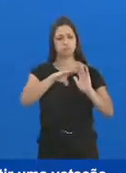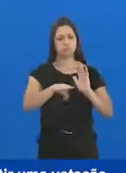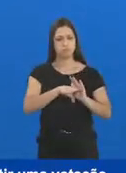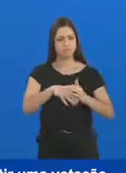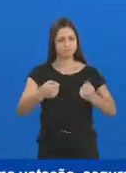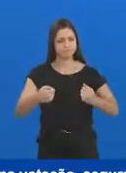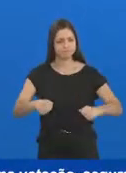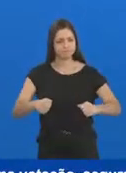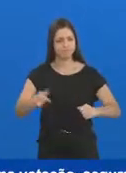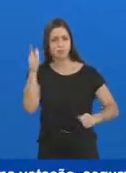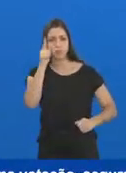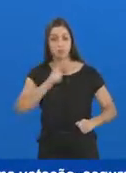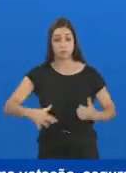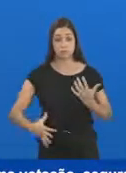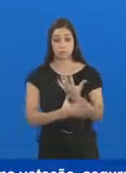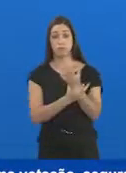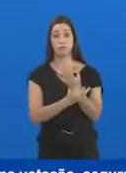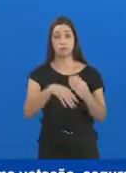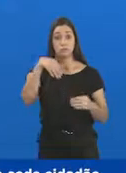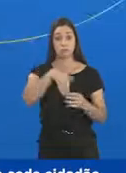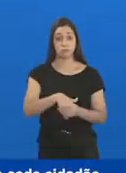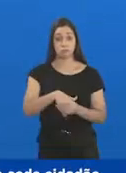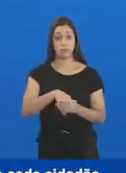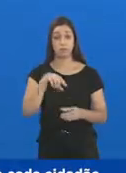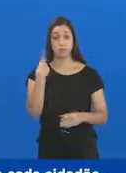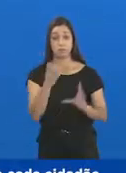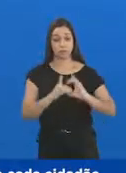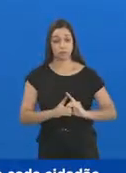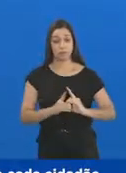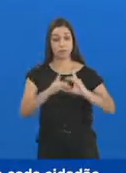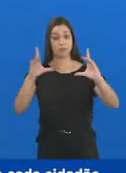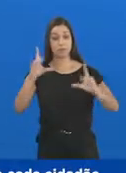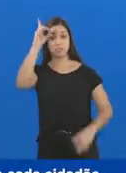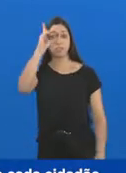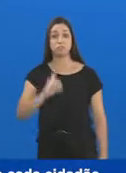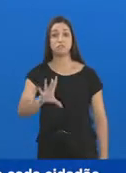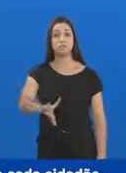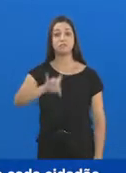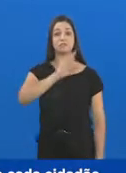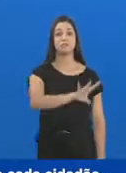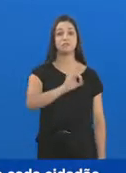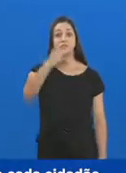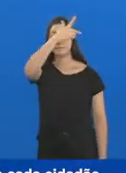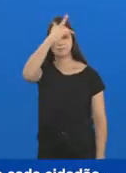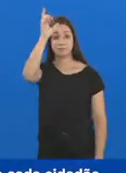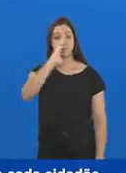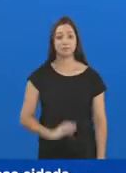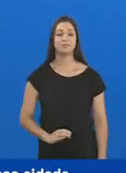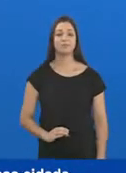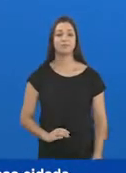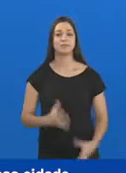necessárias para garantir uma votação segura, preservando a nossa democracia e o direito de escura de cada cidadão.